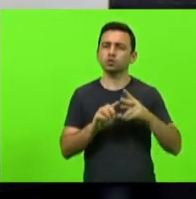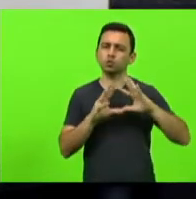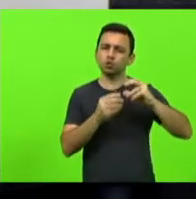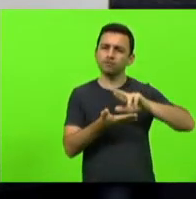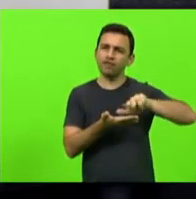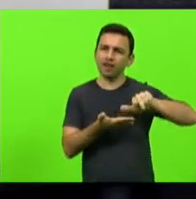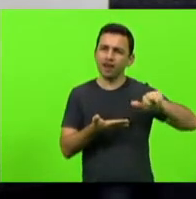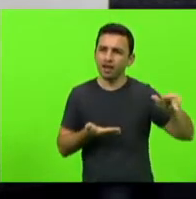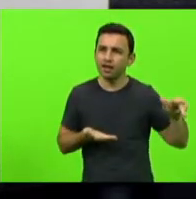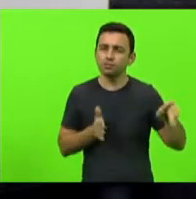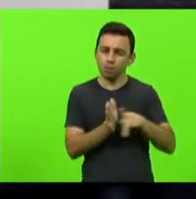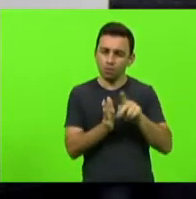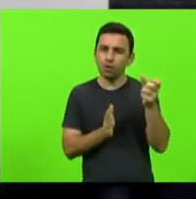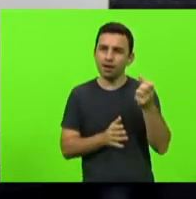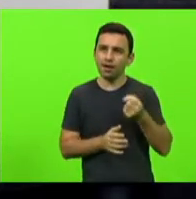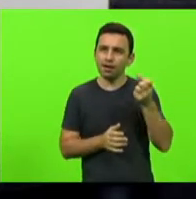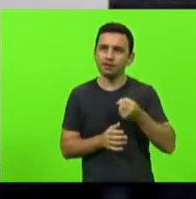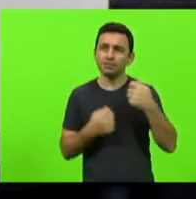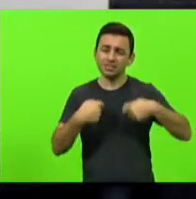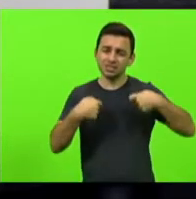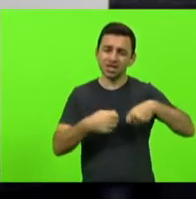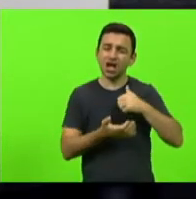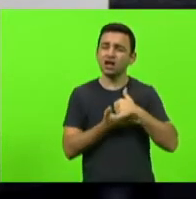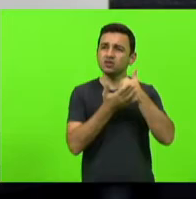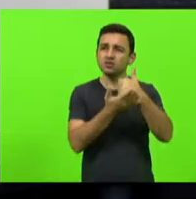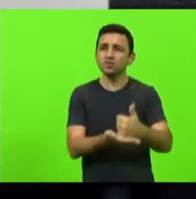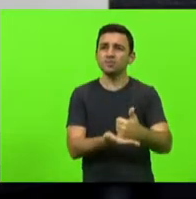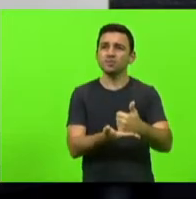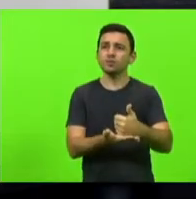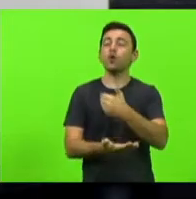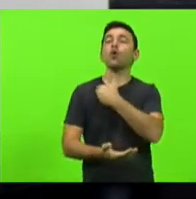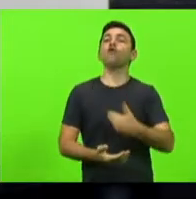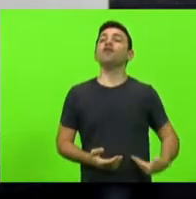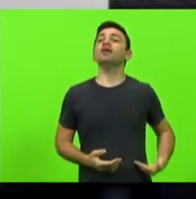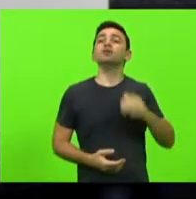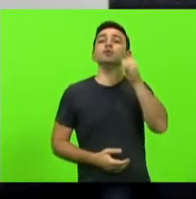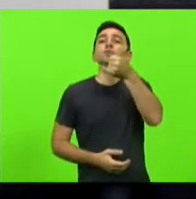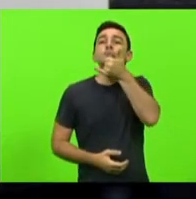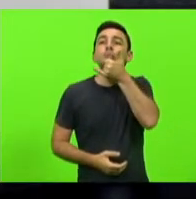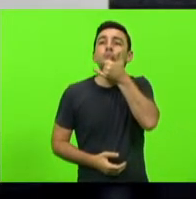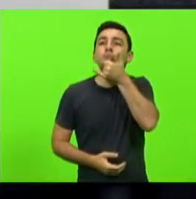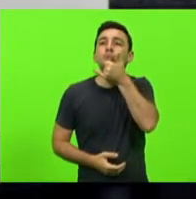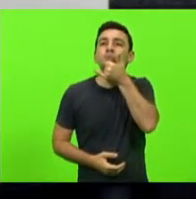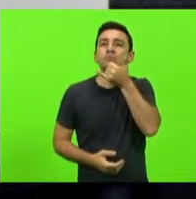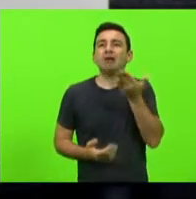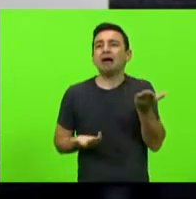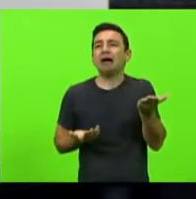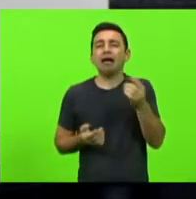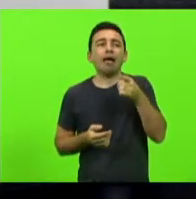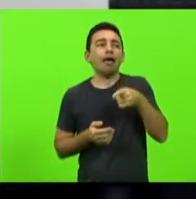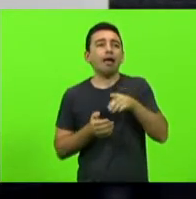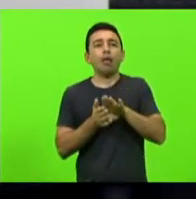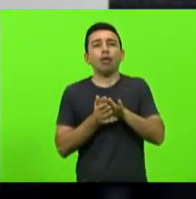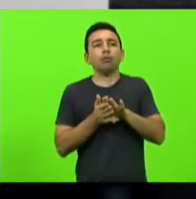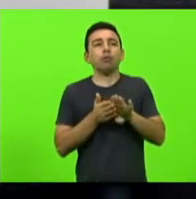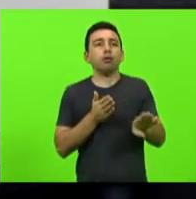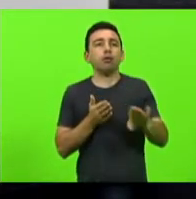de auxílio e a justificativa do governo a é renúncia fiscal